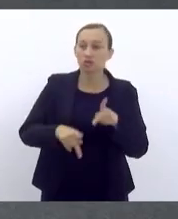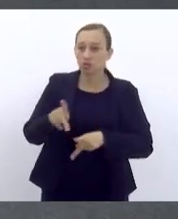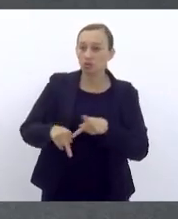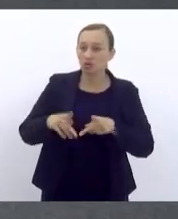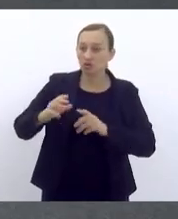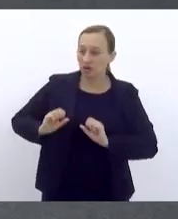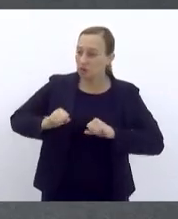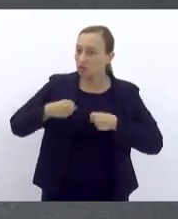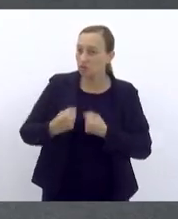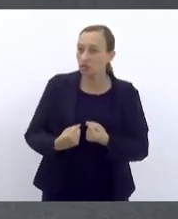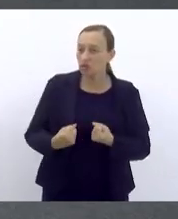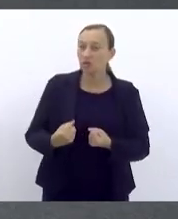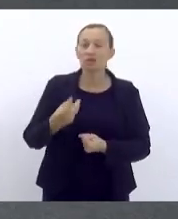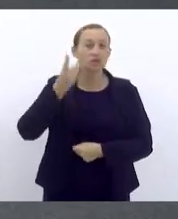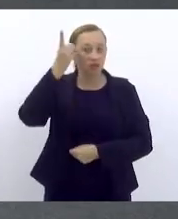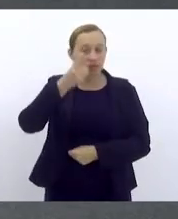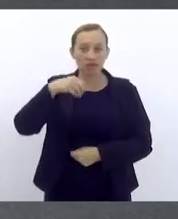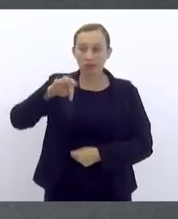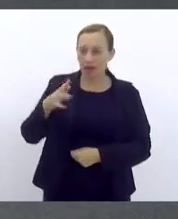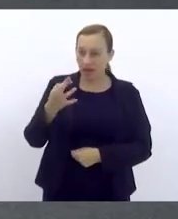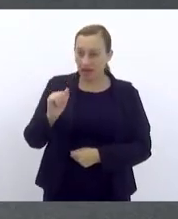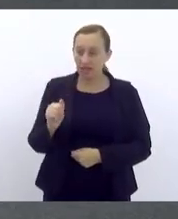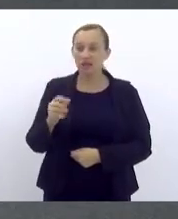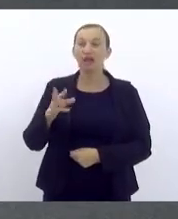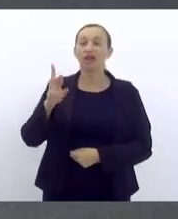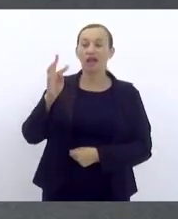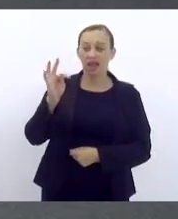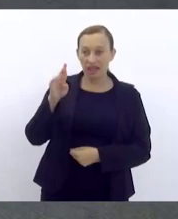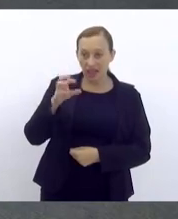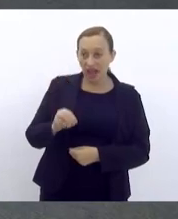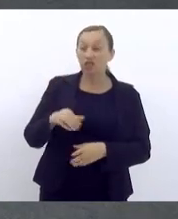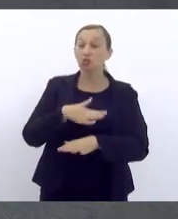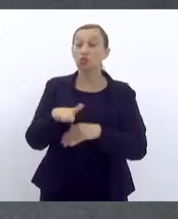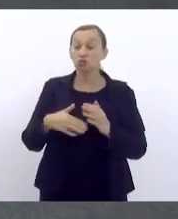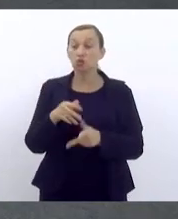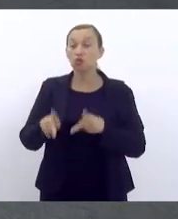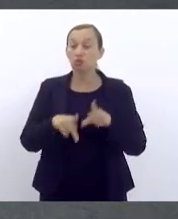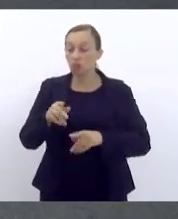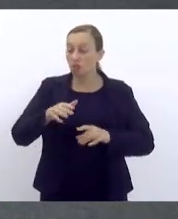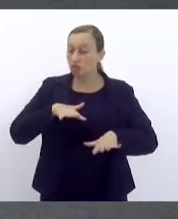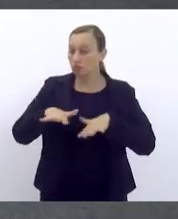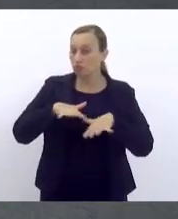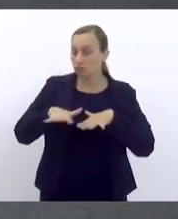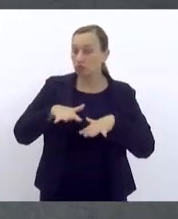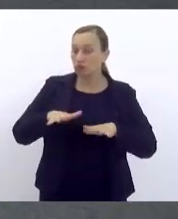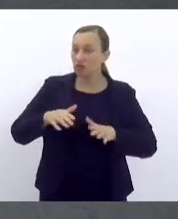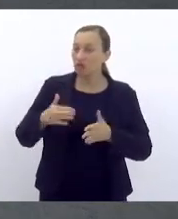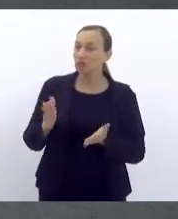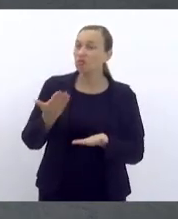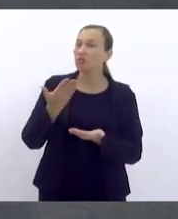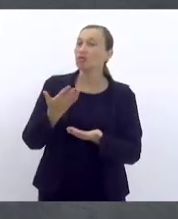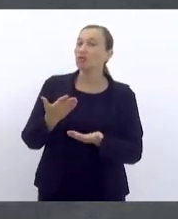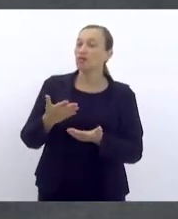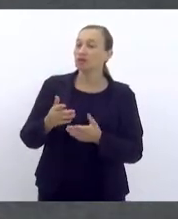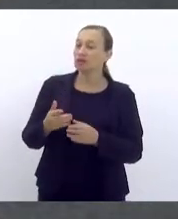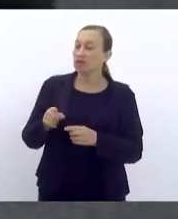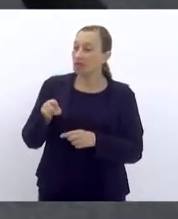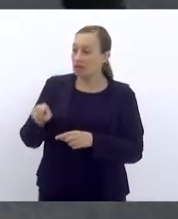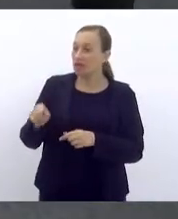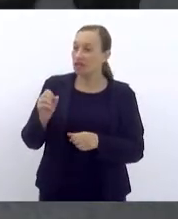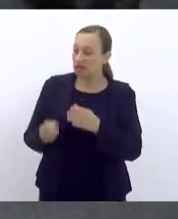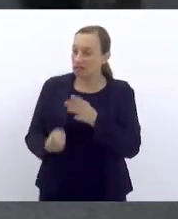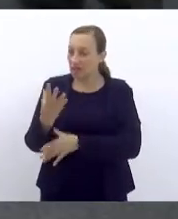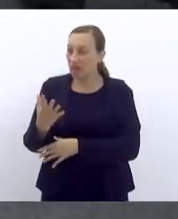somar forças aí com a deputada Marina, com o deputado Renato, com toda a população que está mobilizada e vamos derrotá-lo também para que